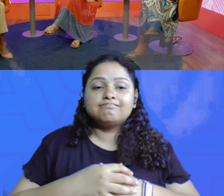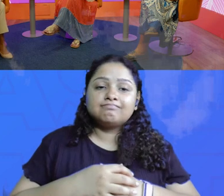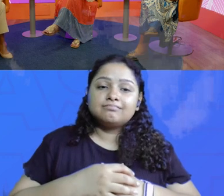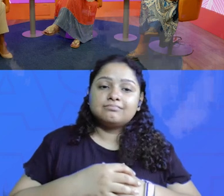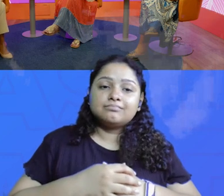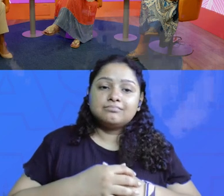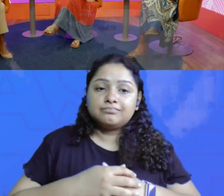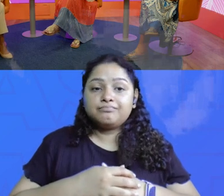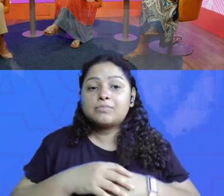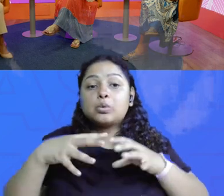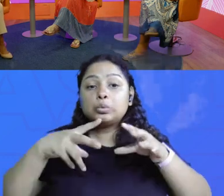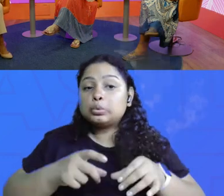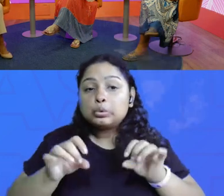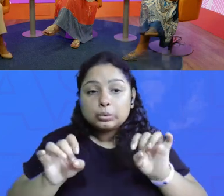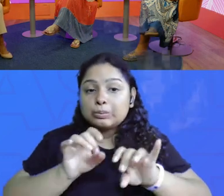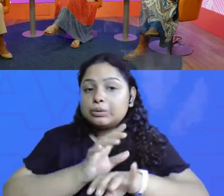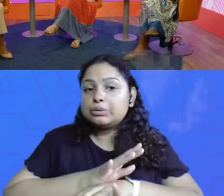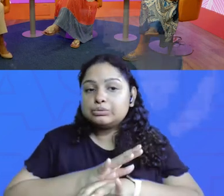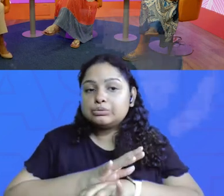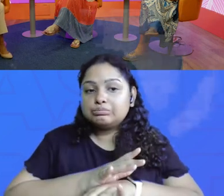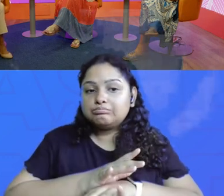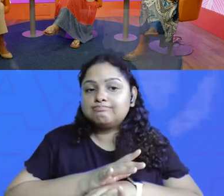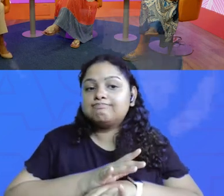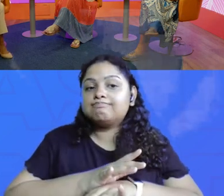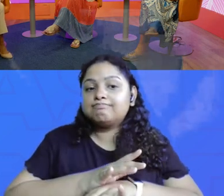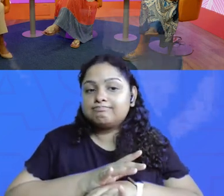Paulinho, tudo pronto?